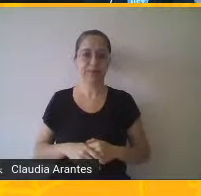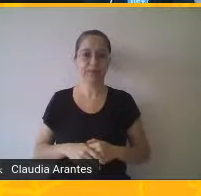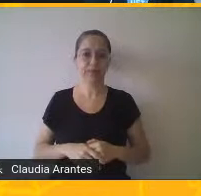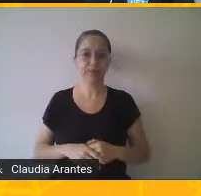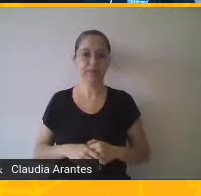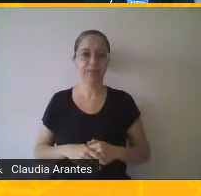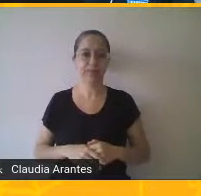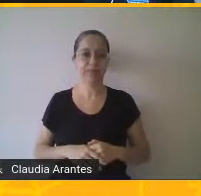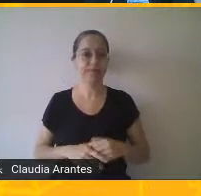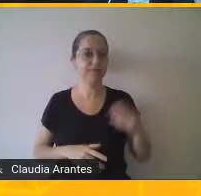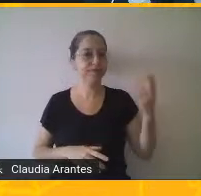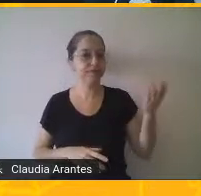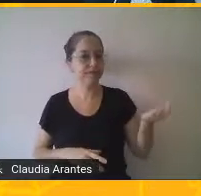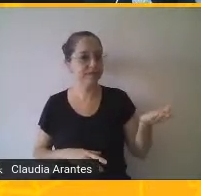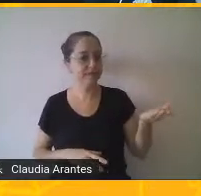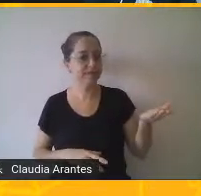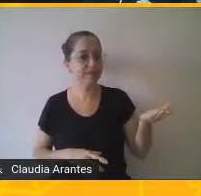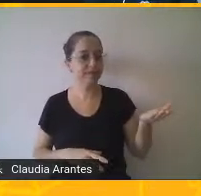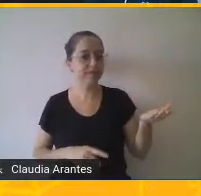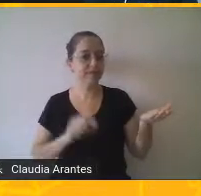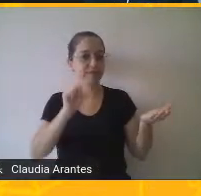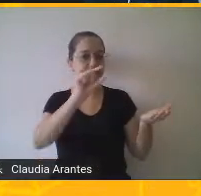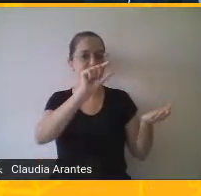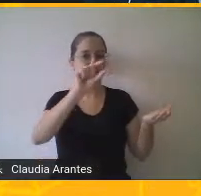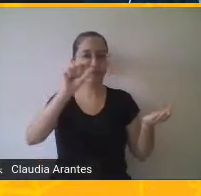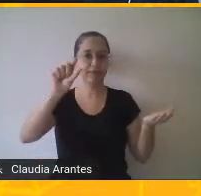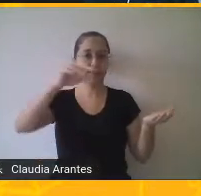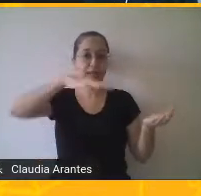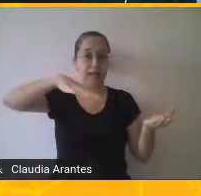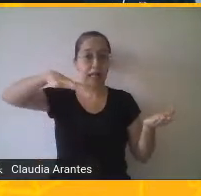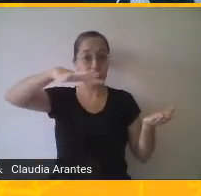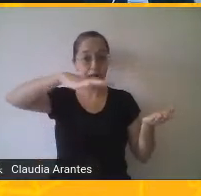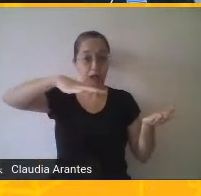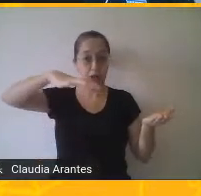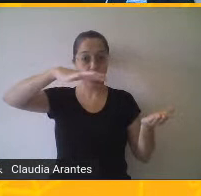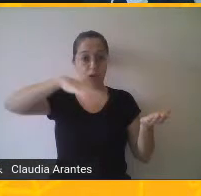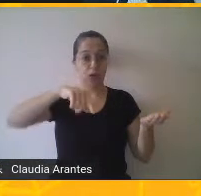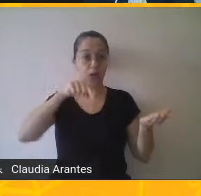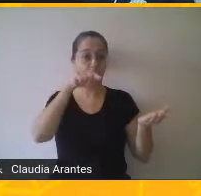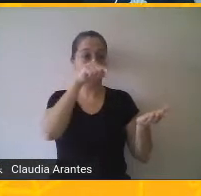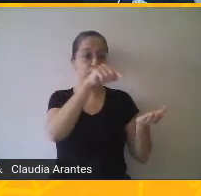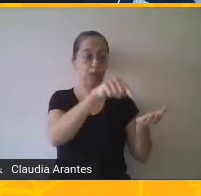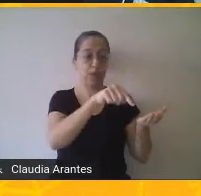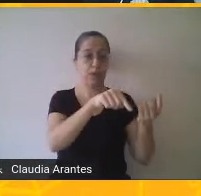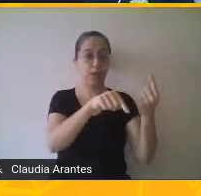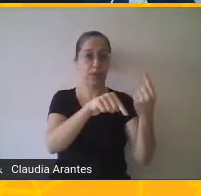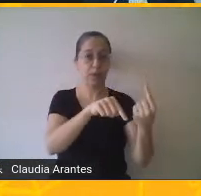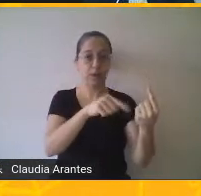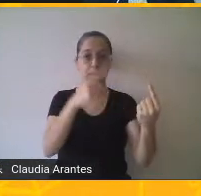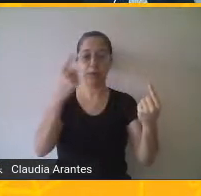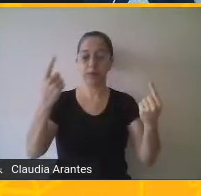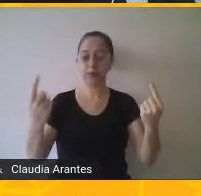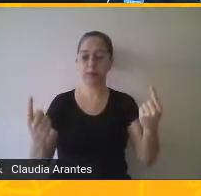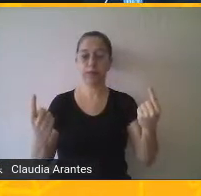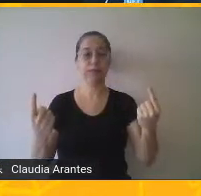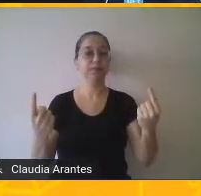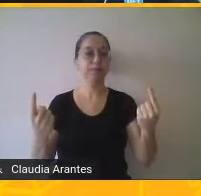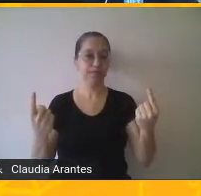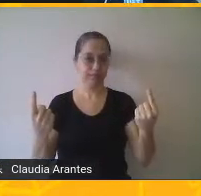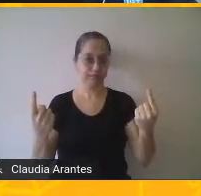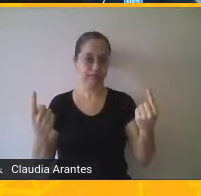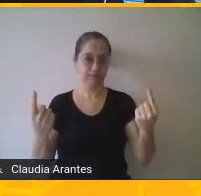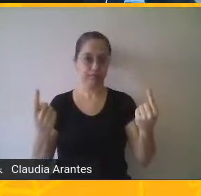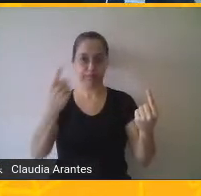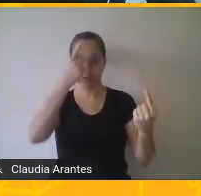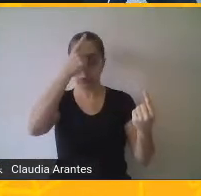Olha só. Alguém tem que dizer alguma coisa. Esse discurso parte de alguém. E esse